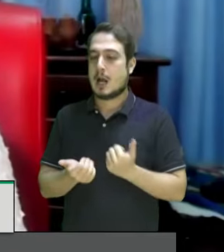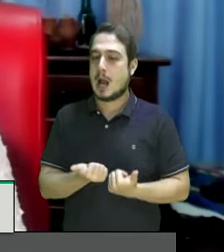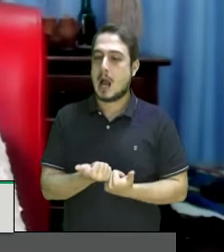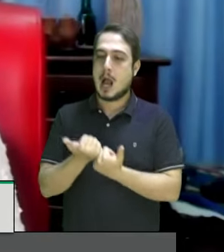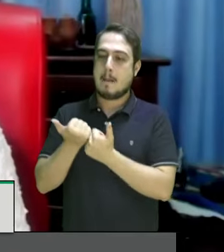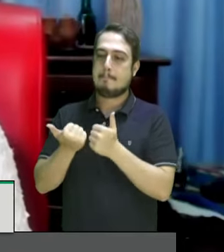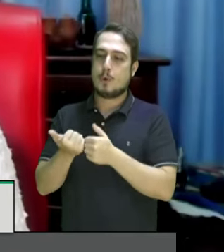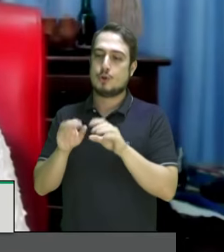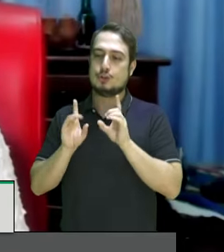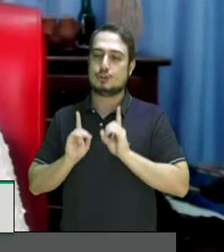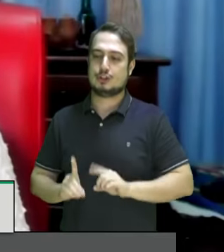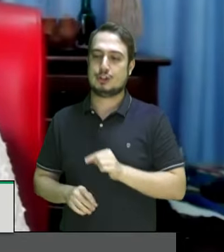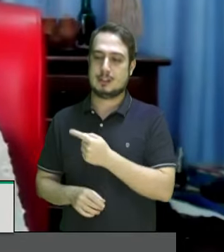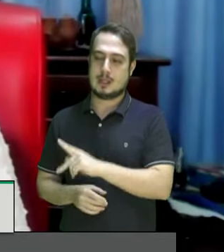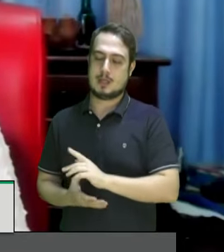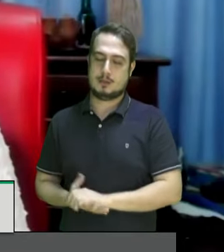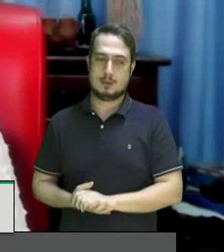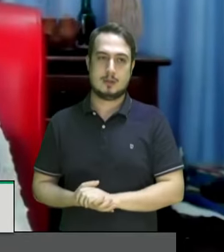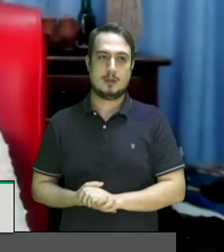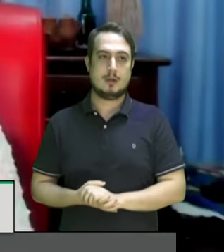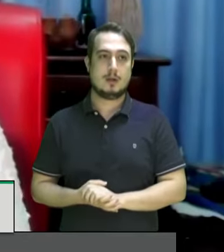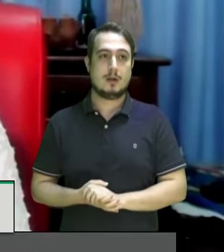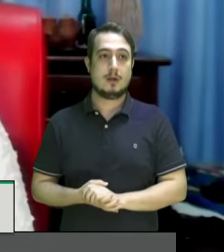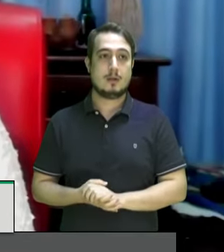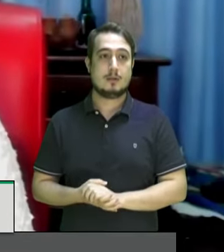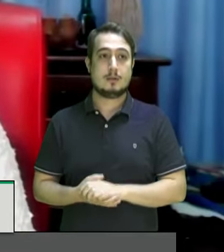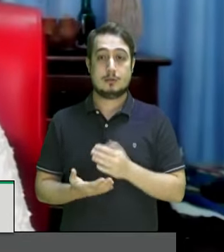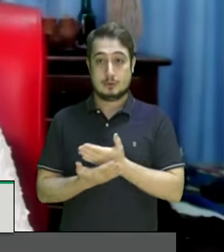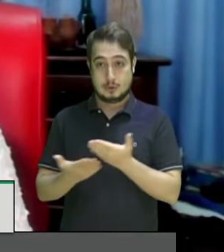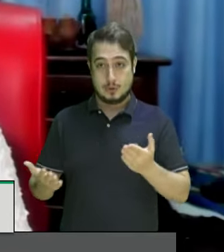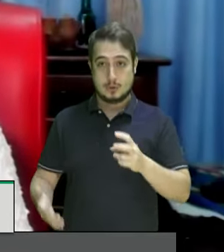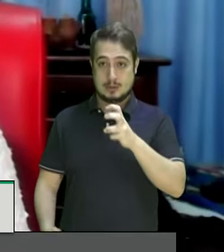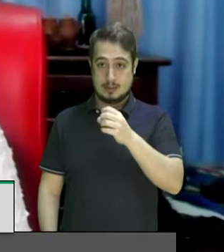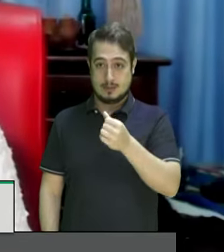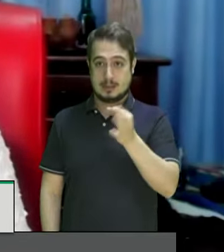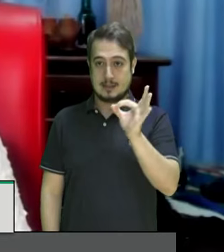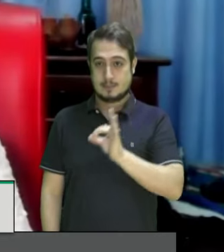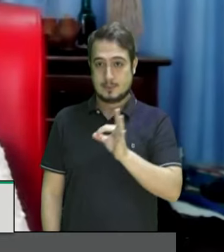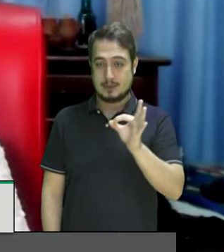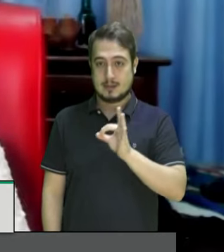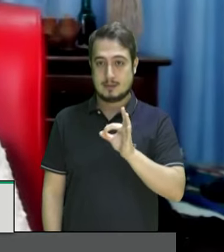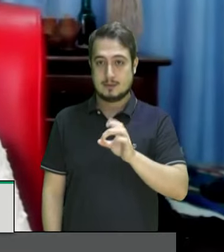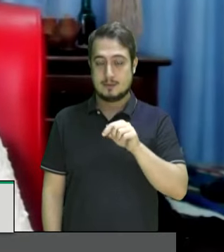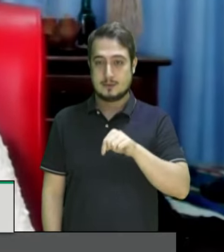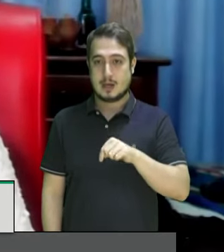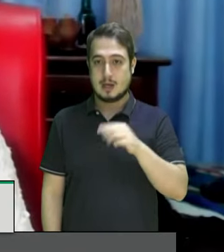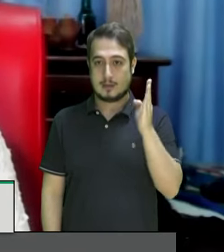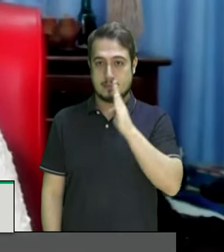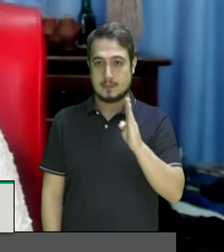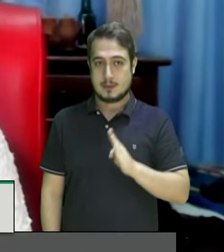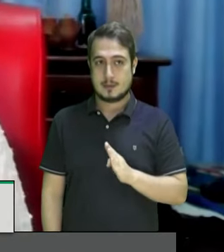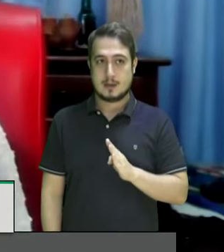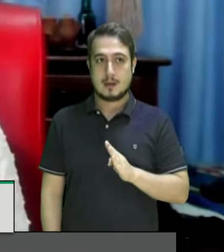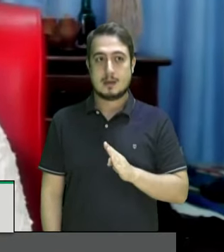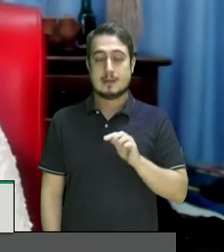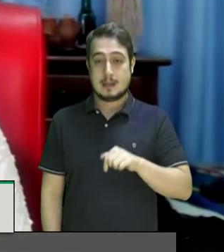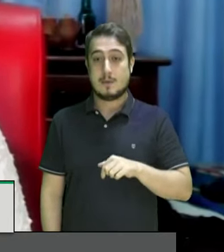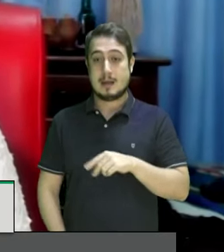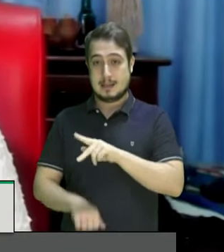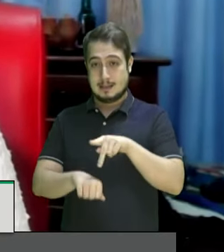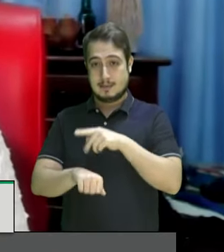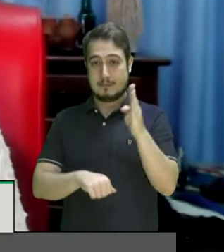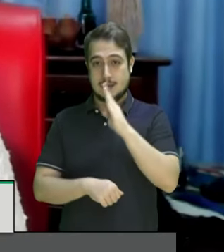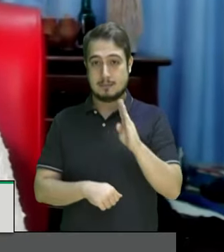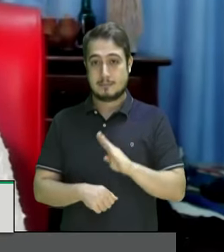dignidade para isso então observar nós somos 56% da população já caminhando para concluir então esse país precisa